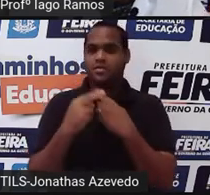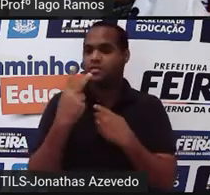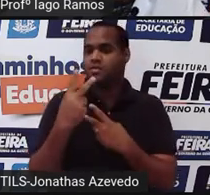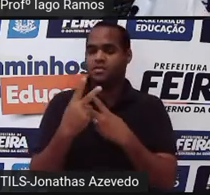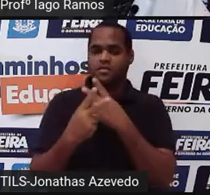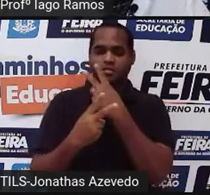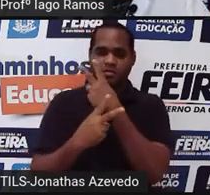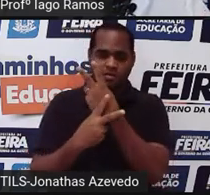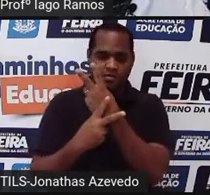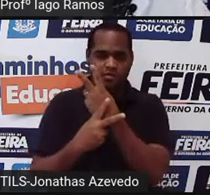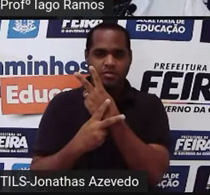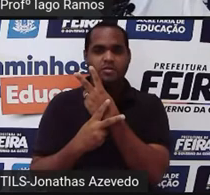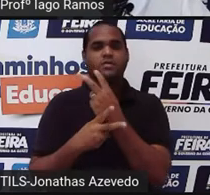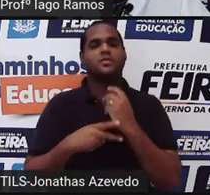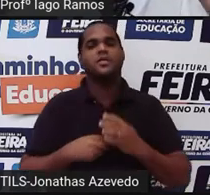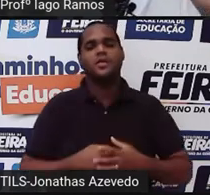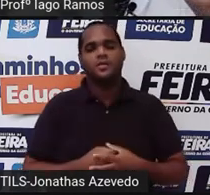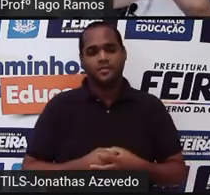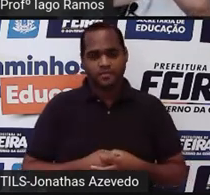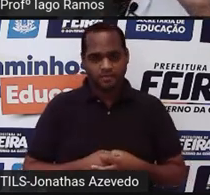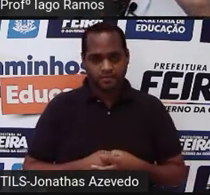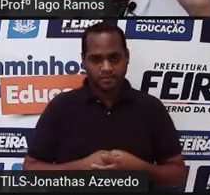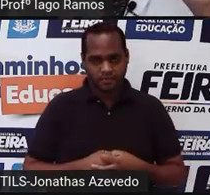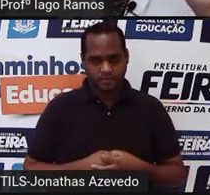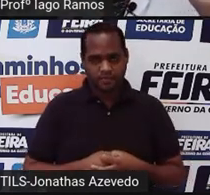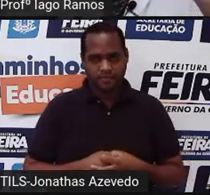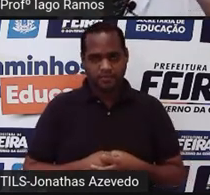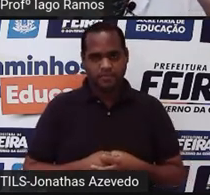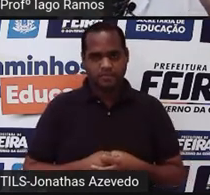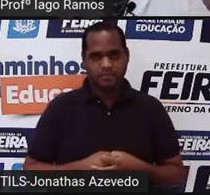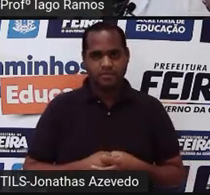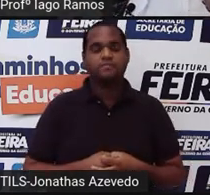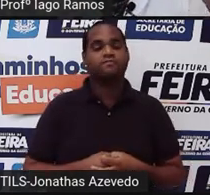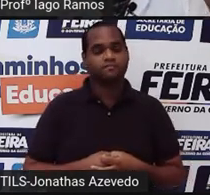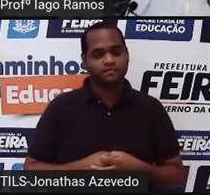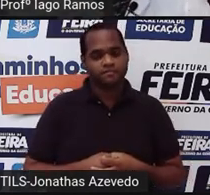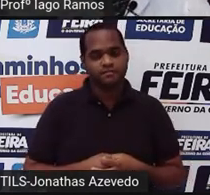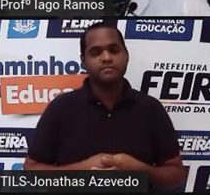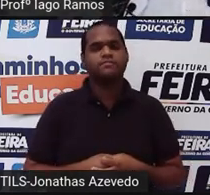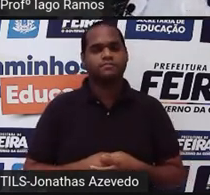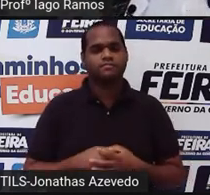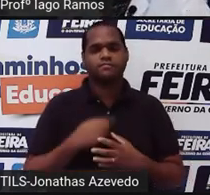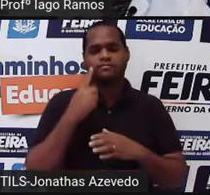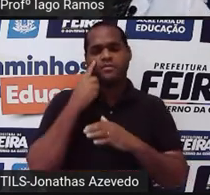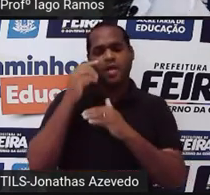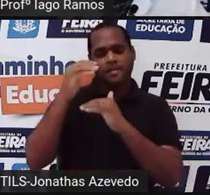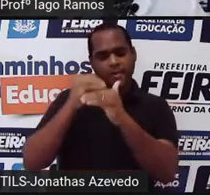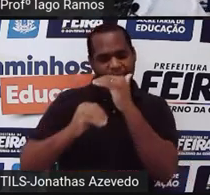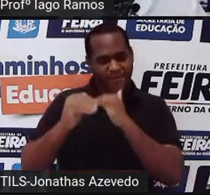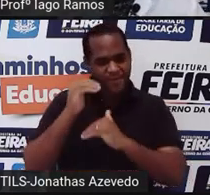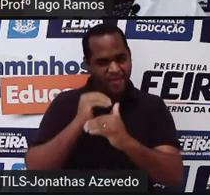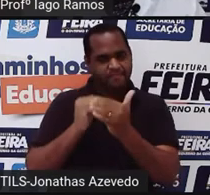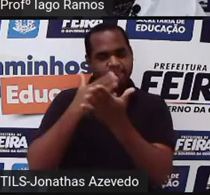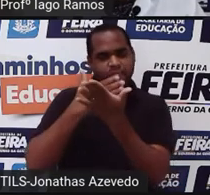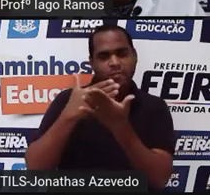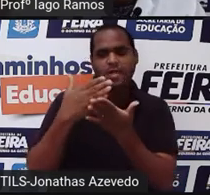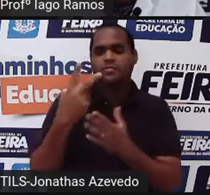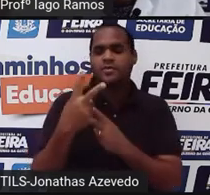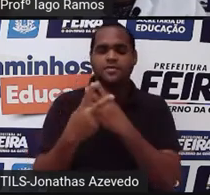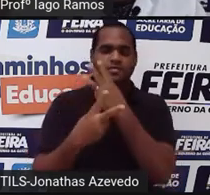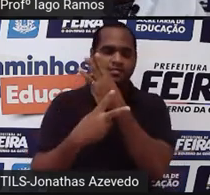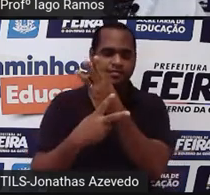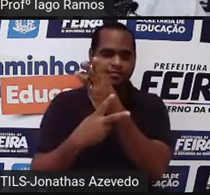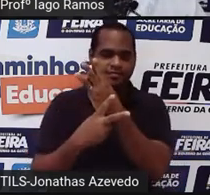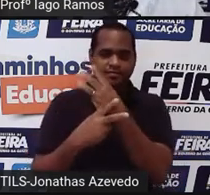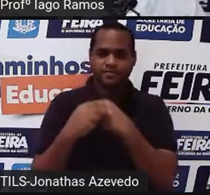depois 2 elevado a 2. Eu vou começar a decrescer o expoente, tá? Comecei com o expoente 3, o expoente 2,